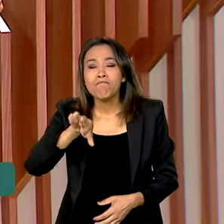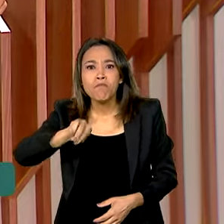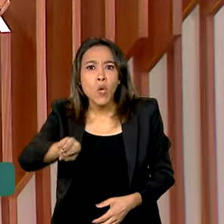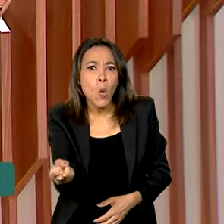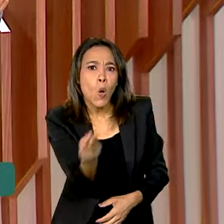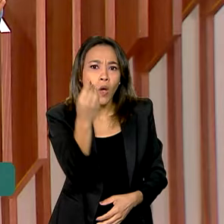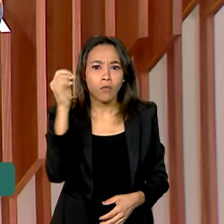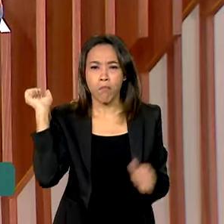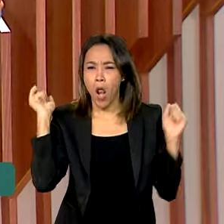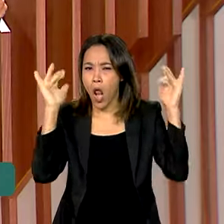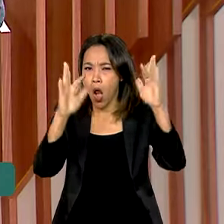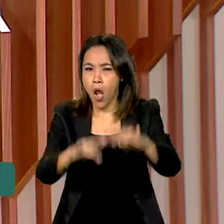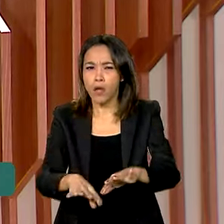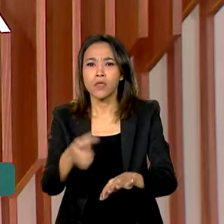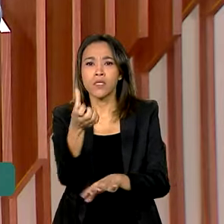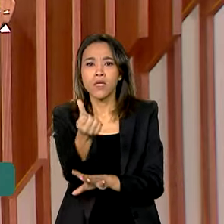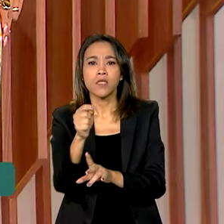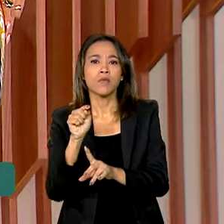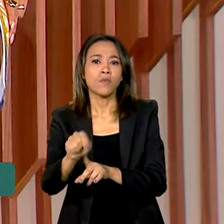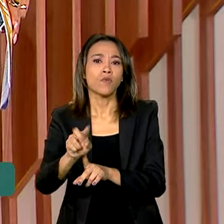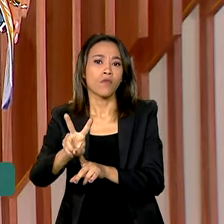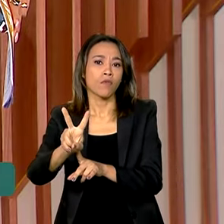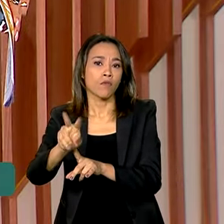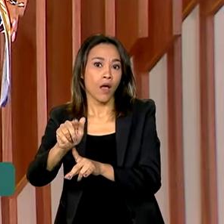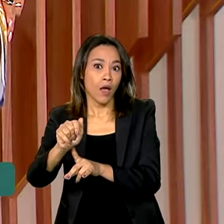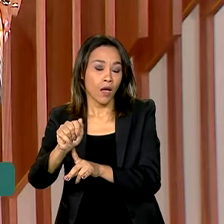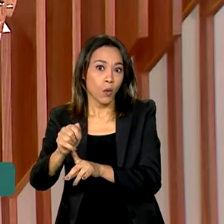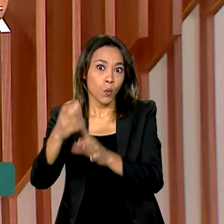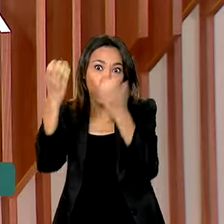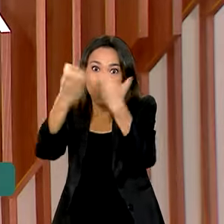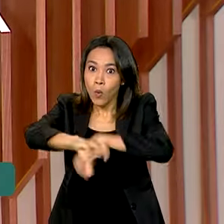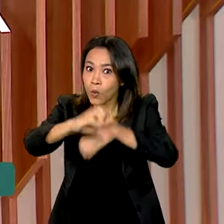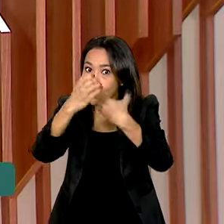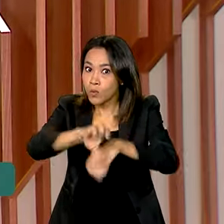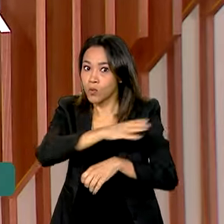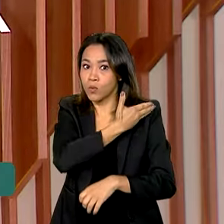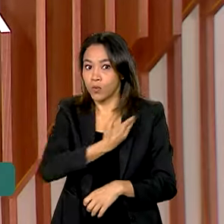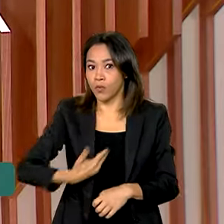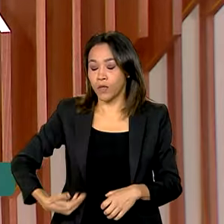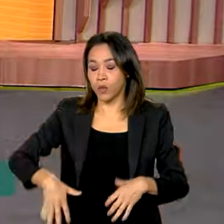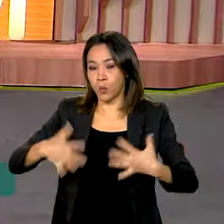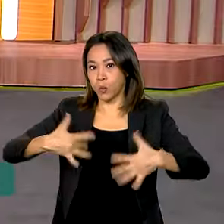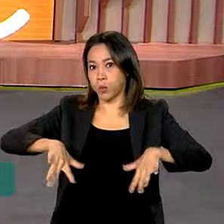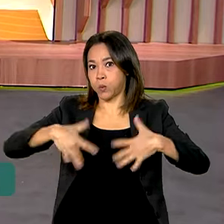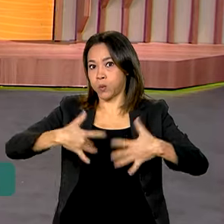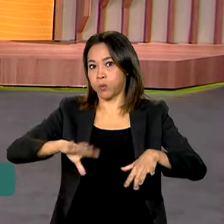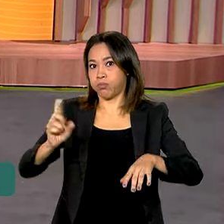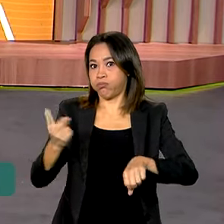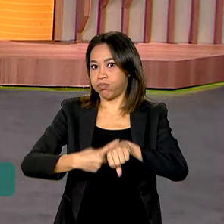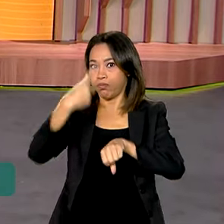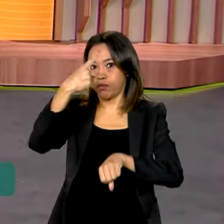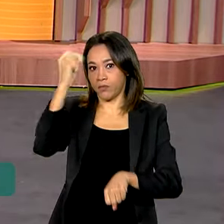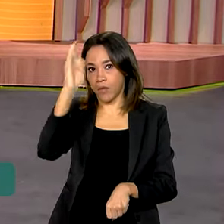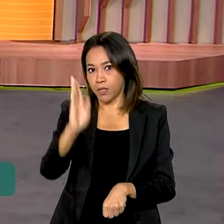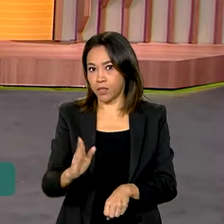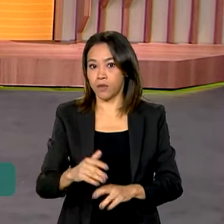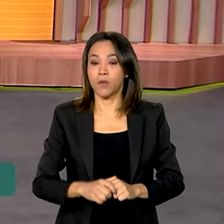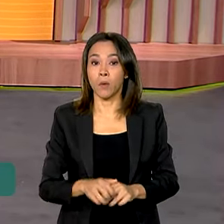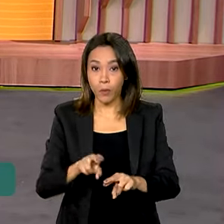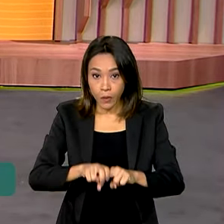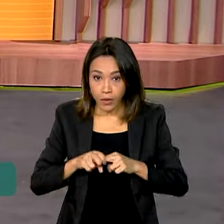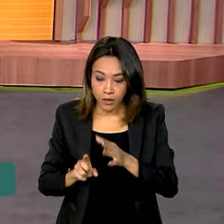.700 vagas no maior concurso público federal já realizado no país. Por isso, além dos